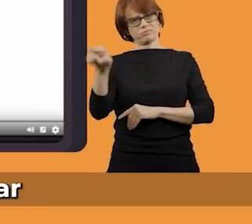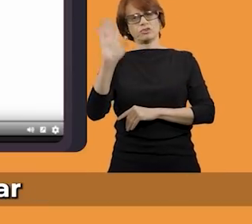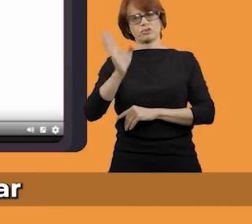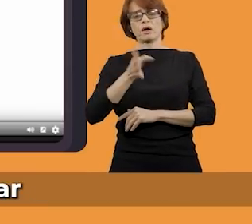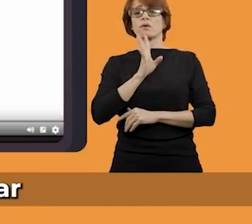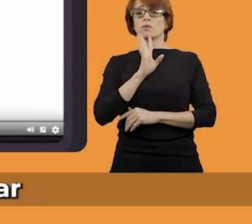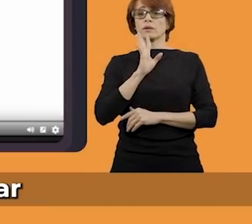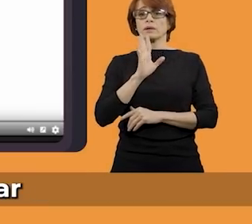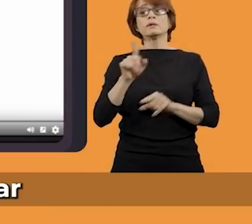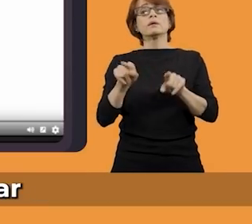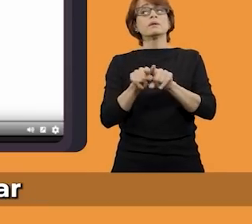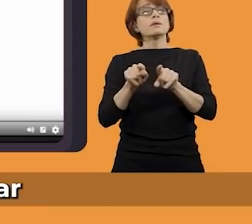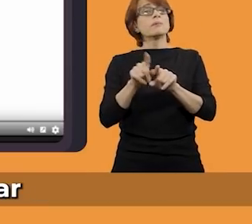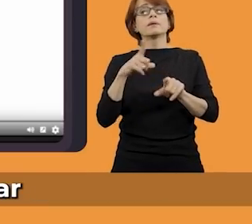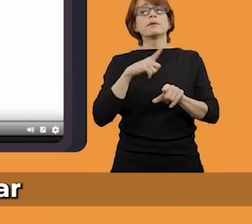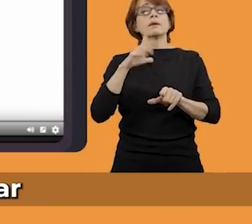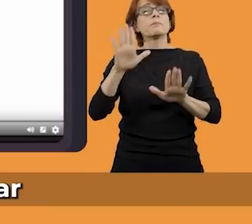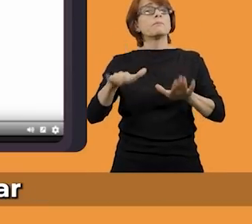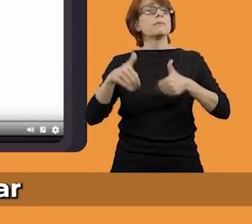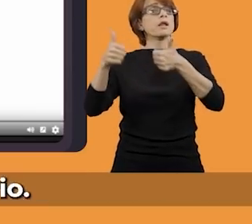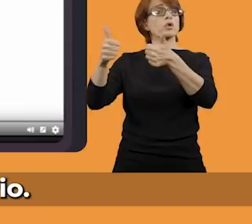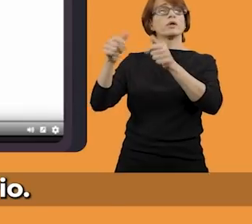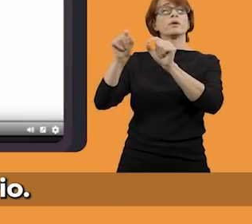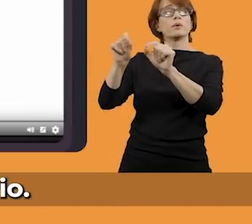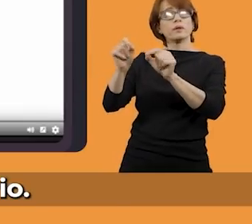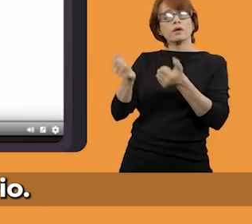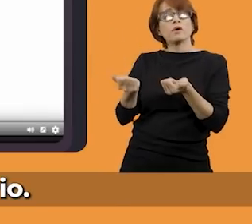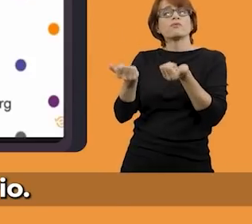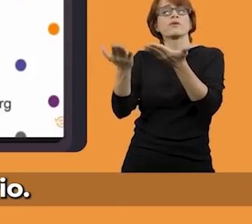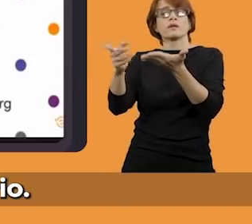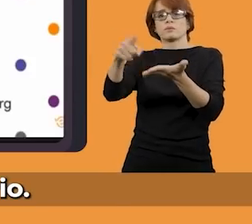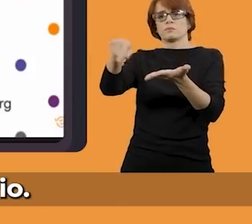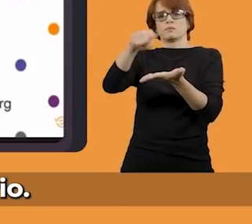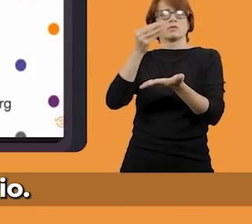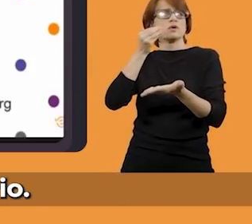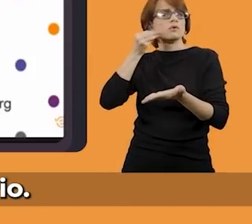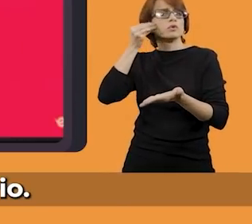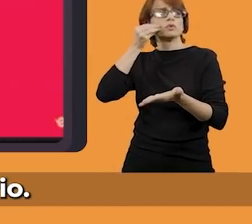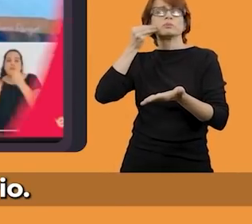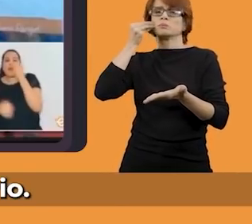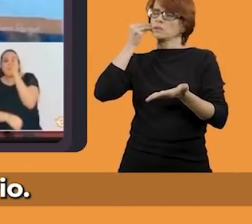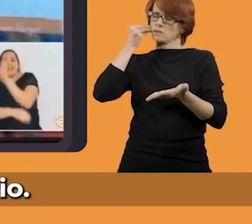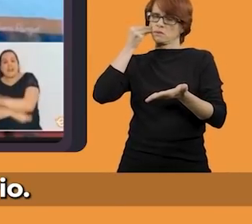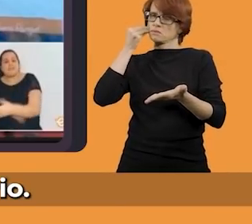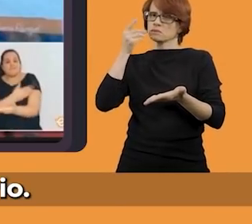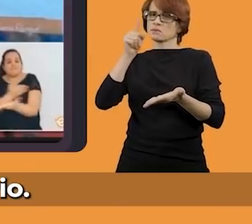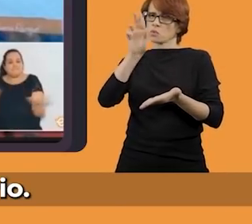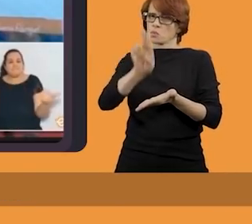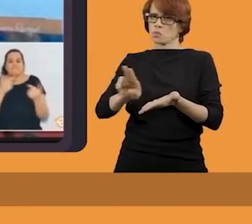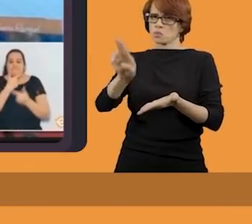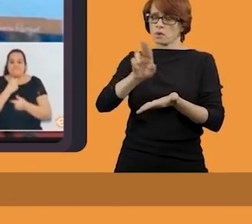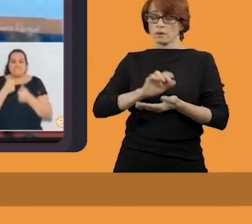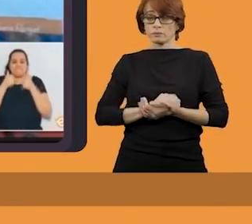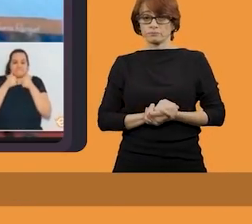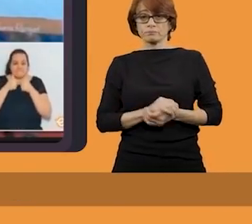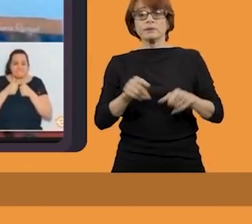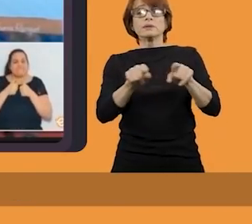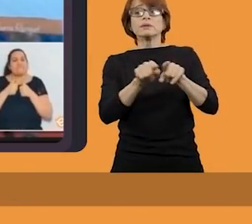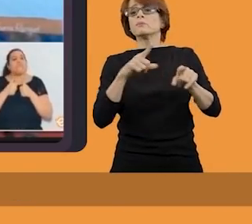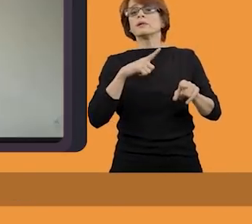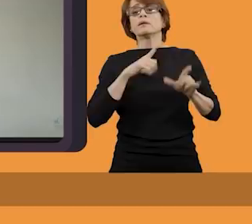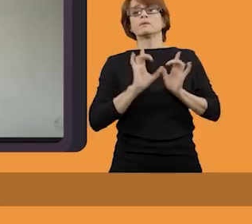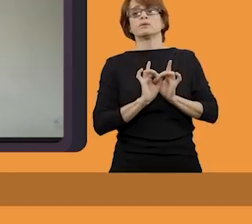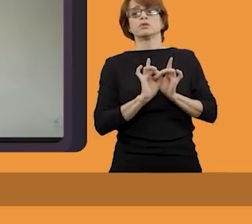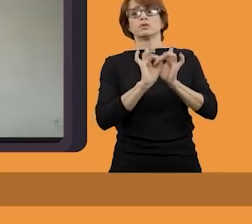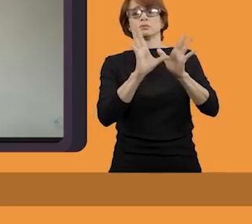mas com muitos benefícios para melhorar ainda mais a sua experiência como usuário, além da